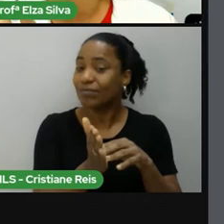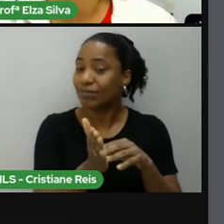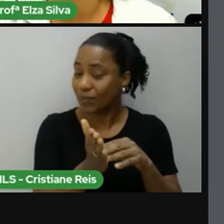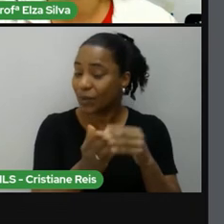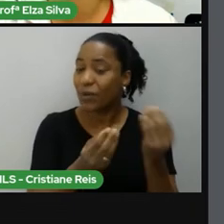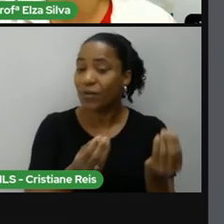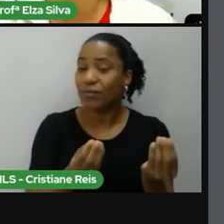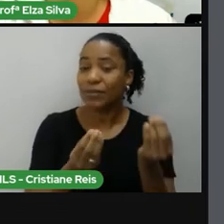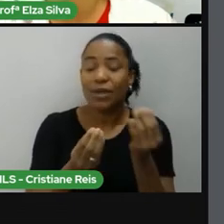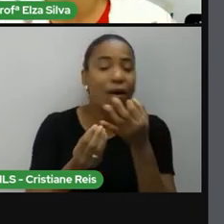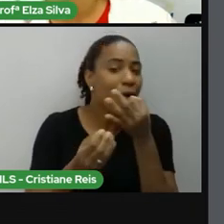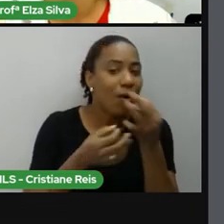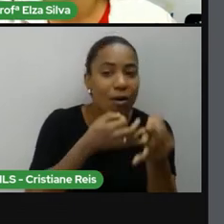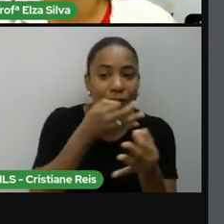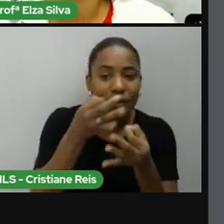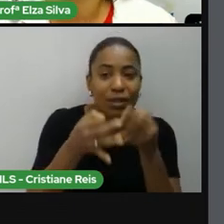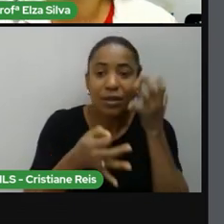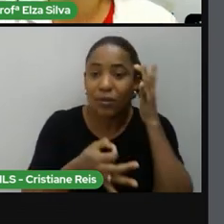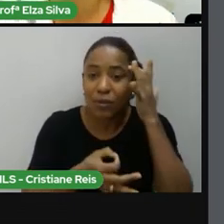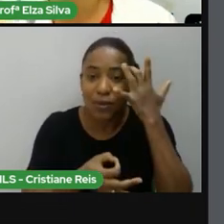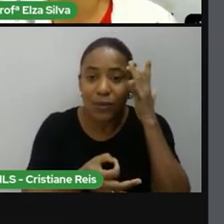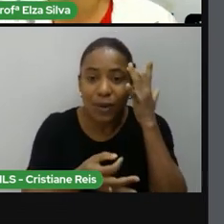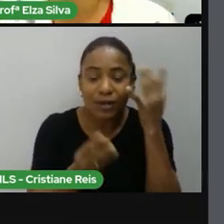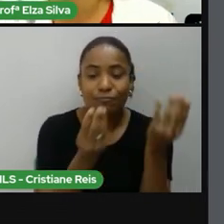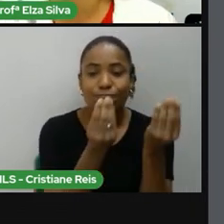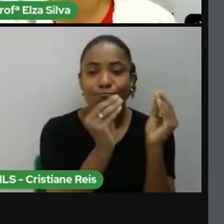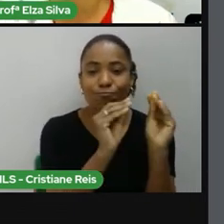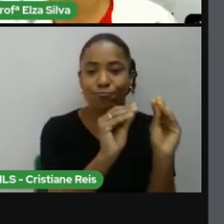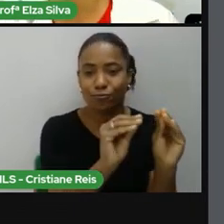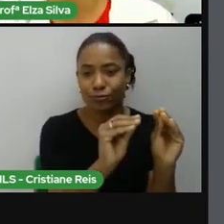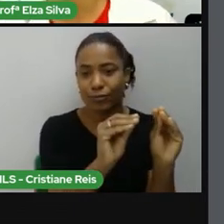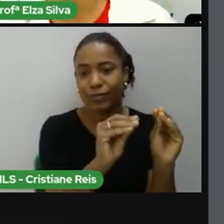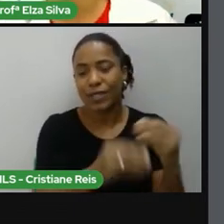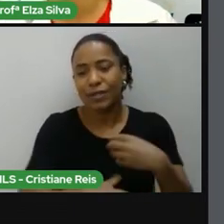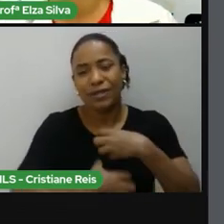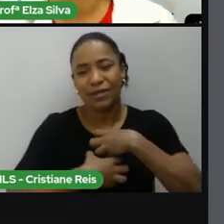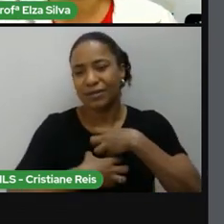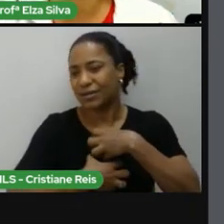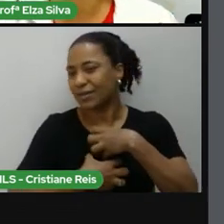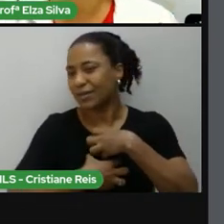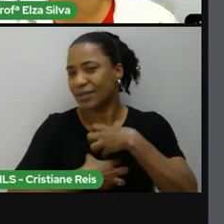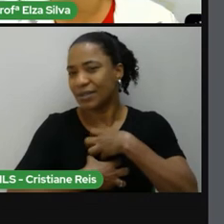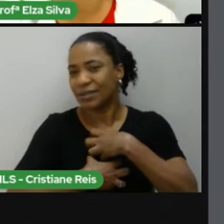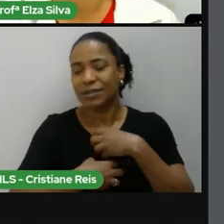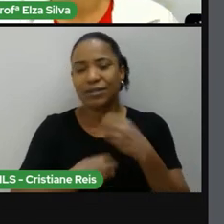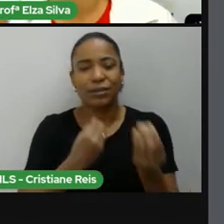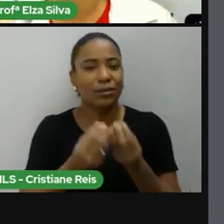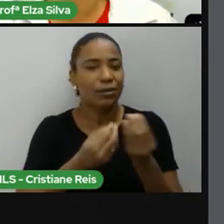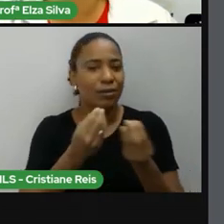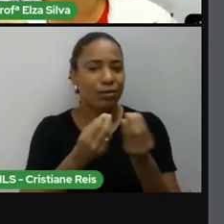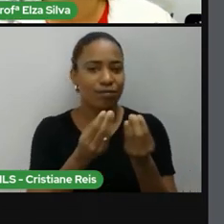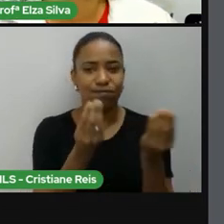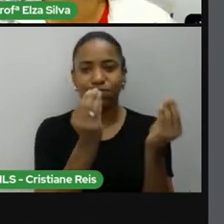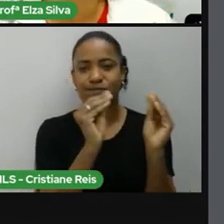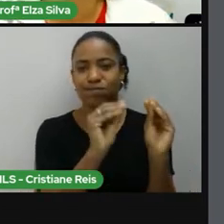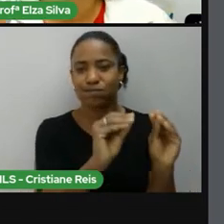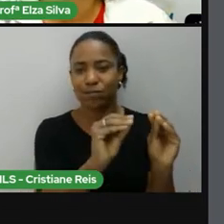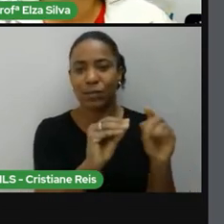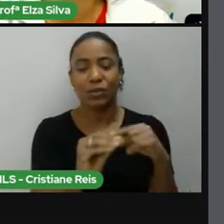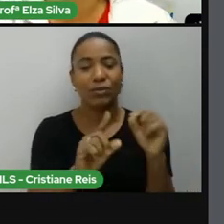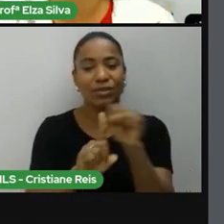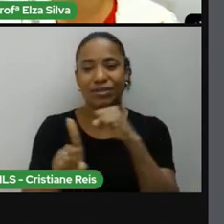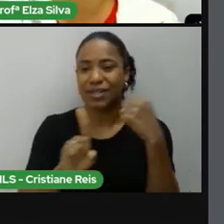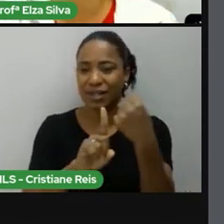a sua opinião coloque sobre como você se sente a respeito de nós vivermos